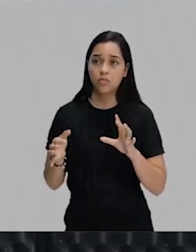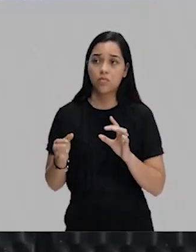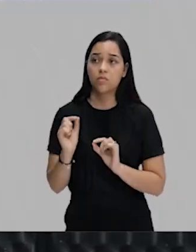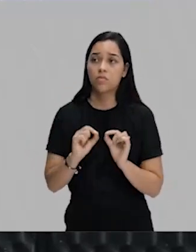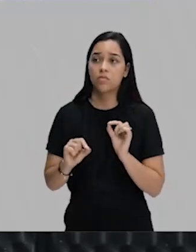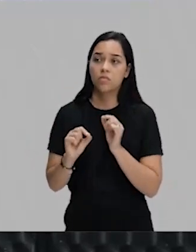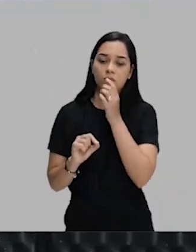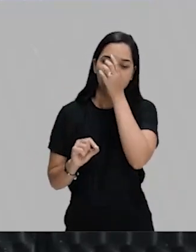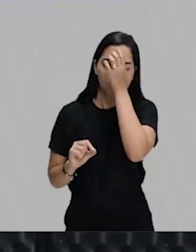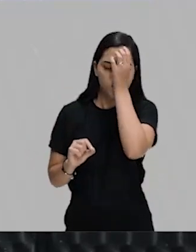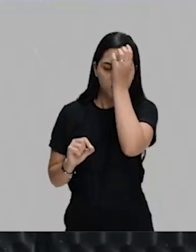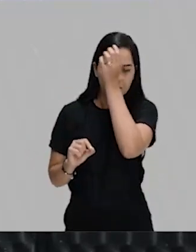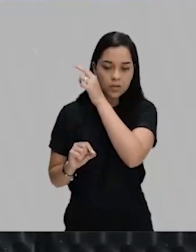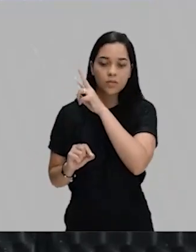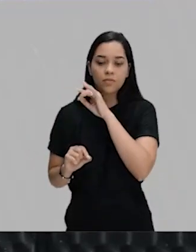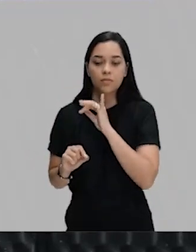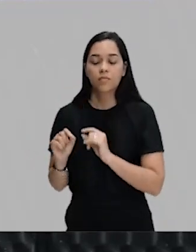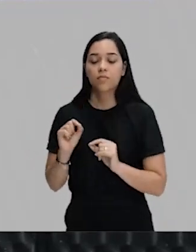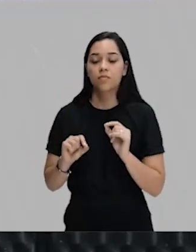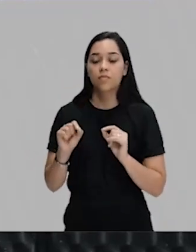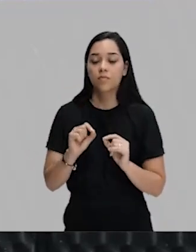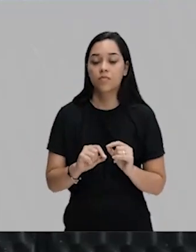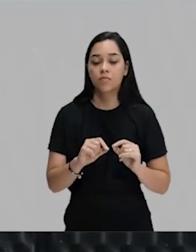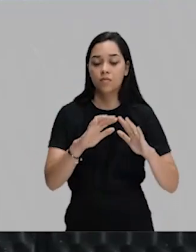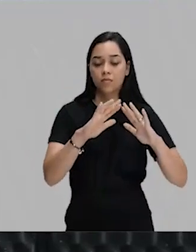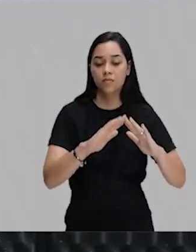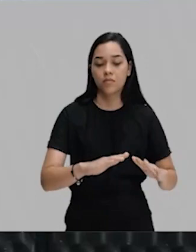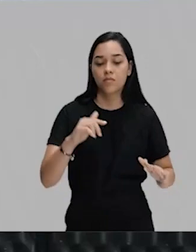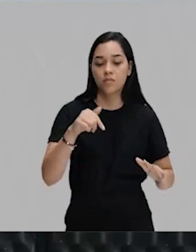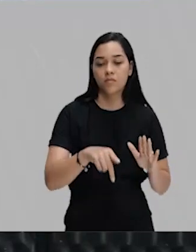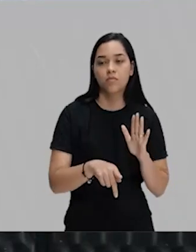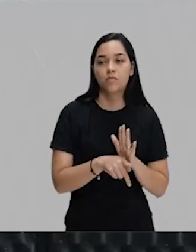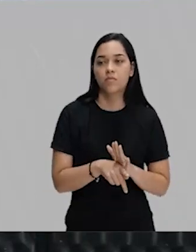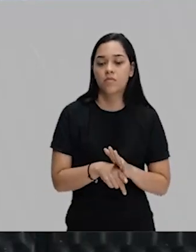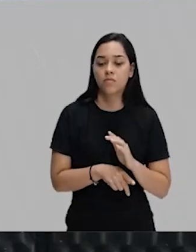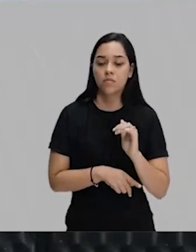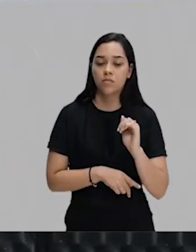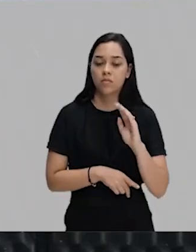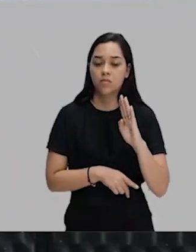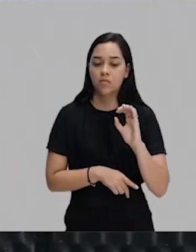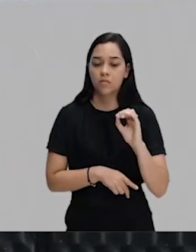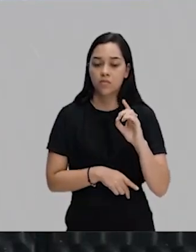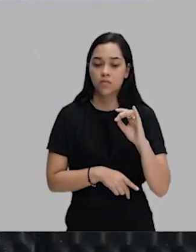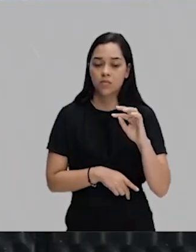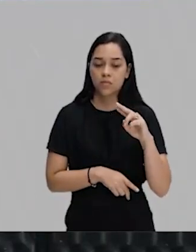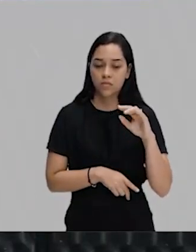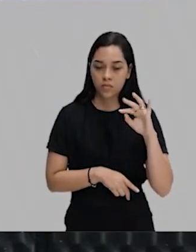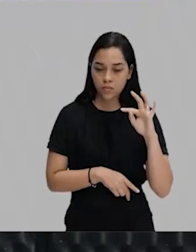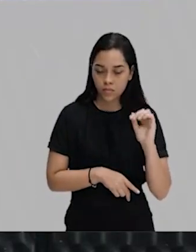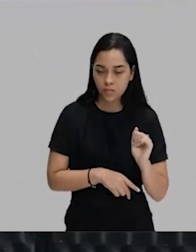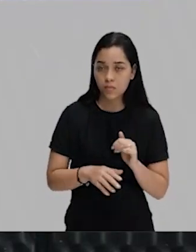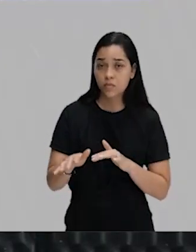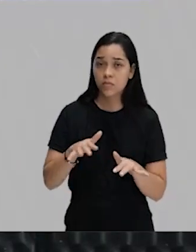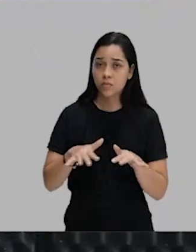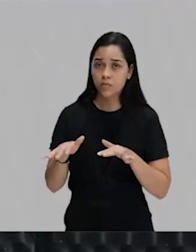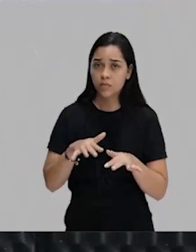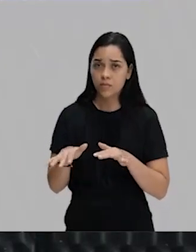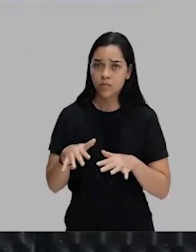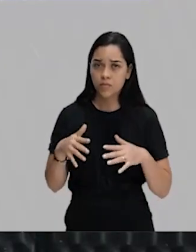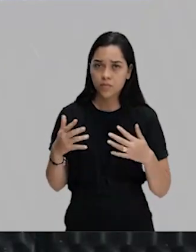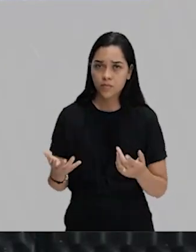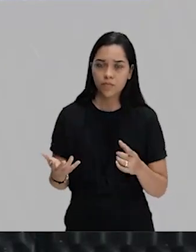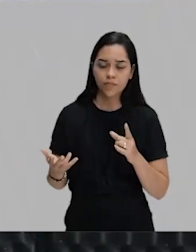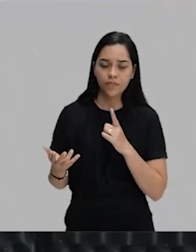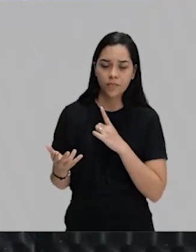vão se encampar na campanha abolicionista, no movimento abolicionista. E o